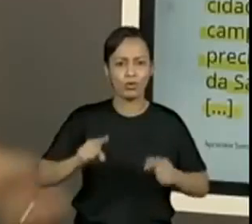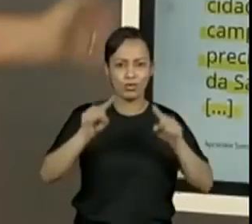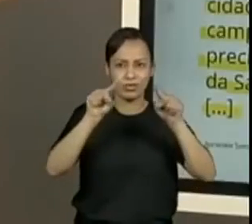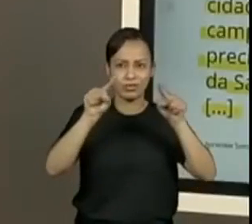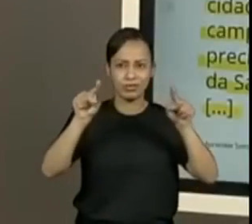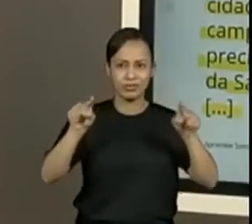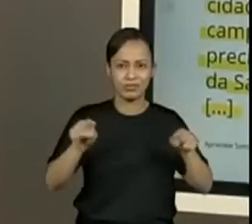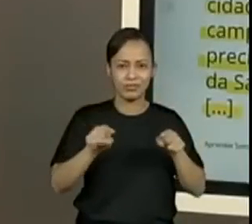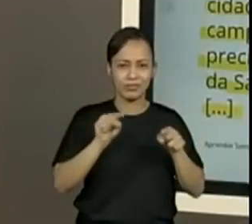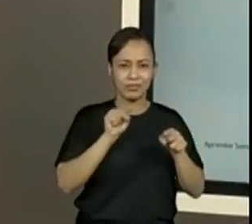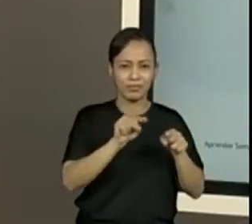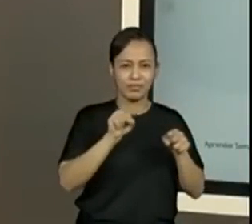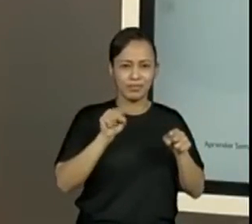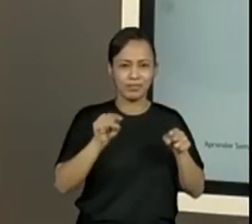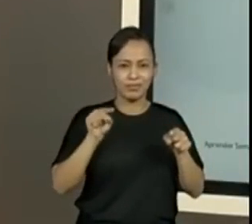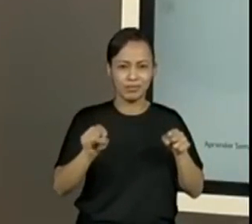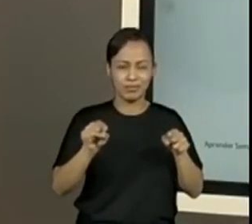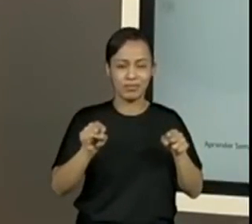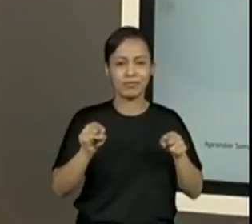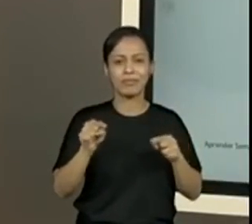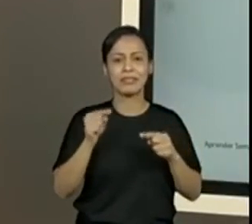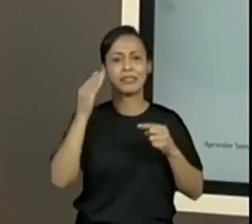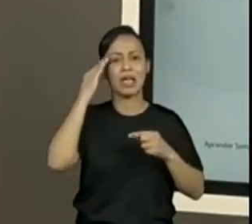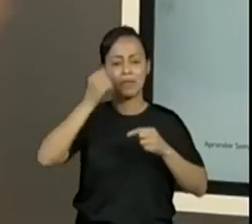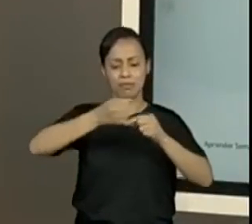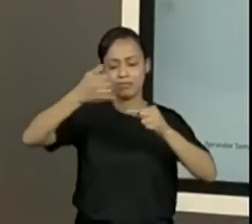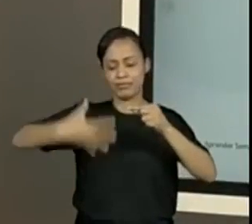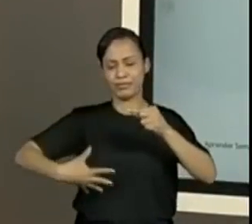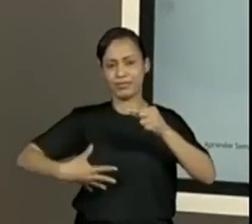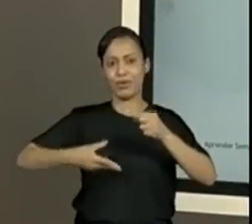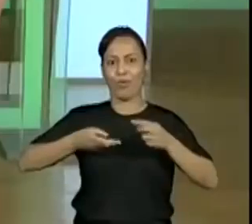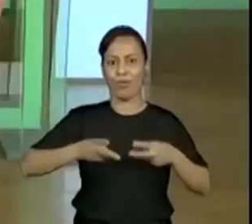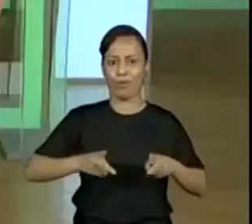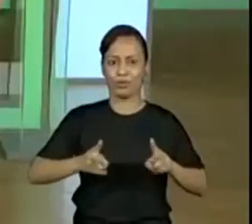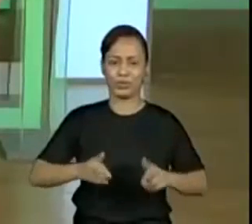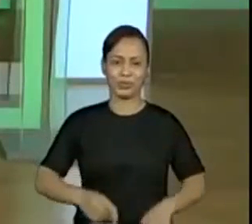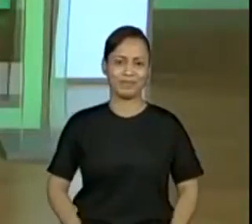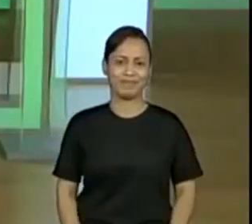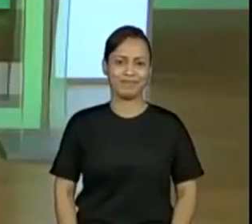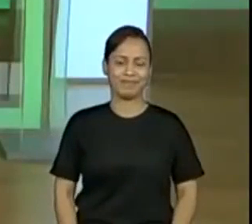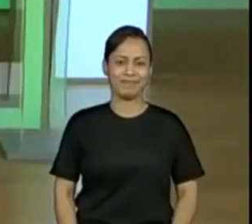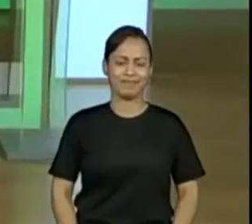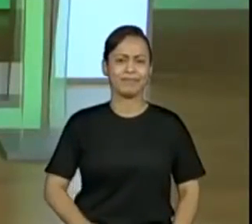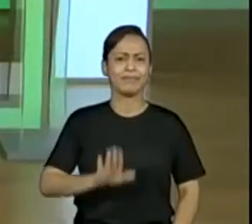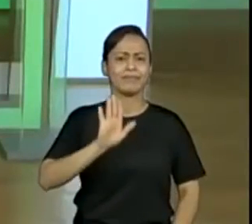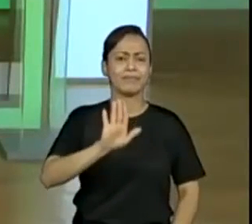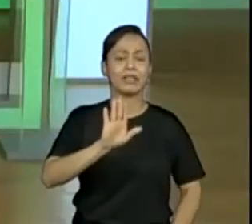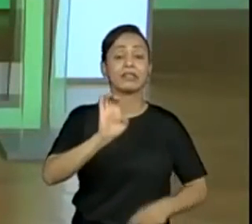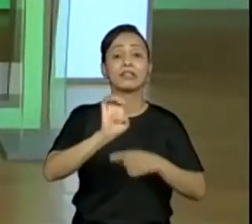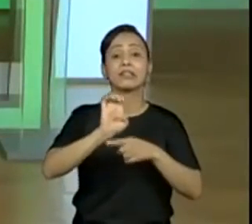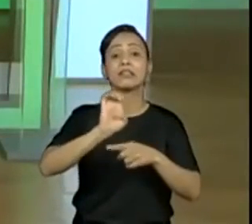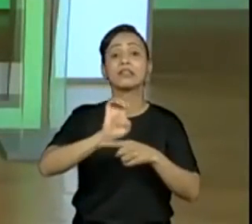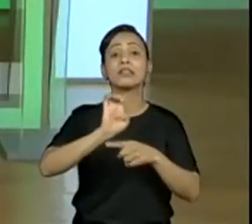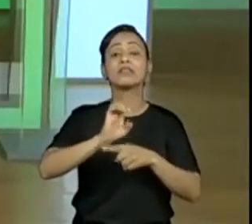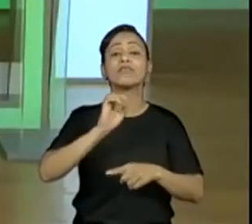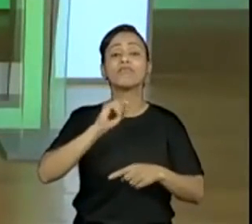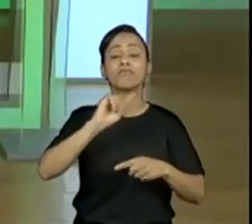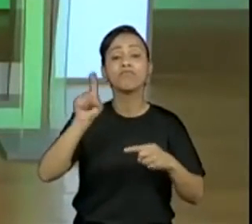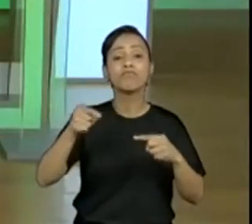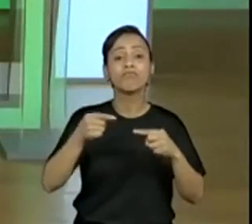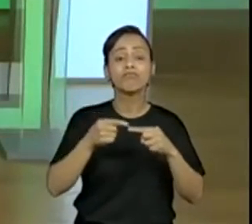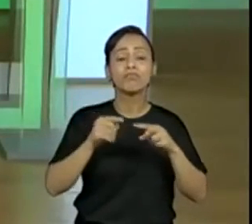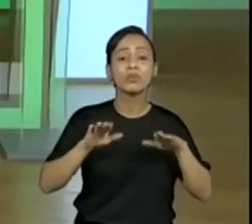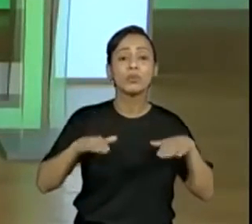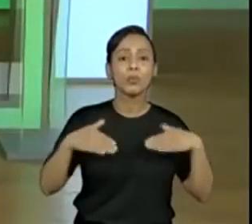pontinhos nesse ponto. Vamos lá. Olha só. Vamos descobrir qual é a meta do Estado? Olha, o que é a meta?